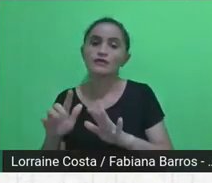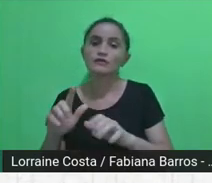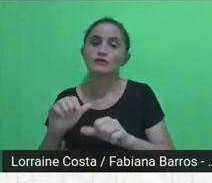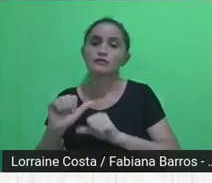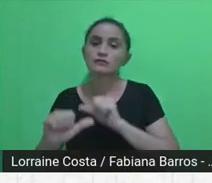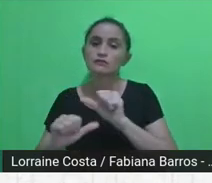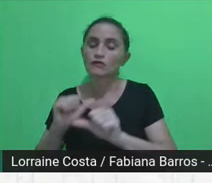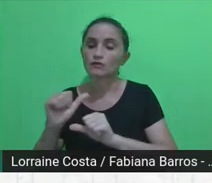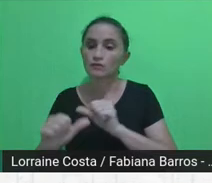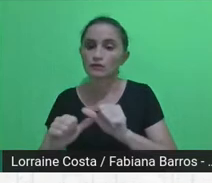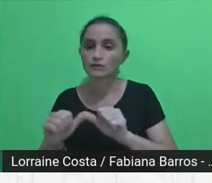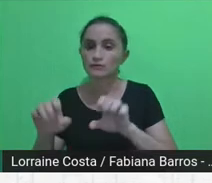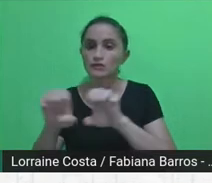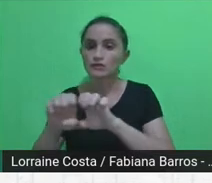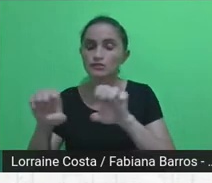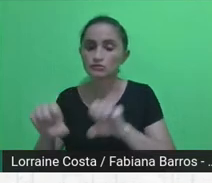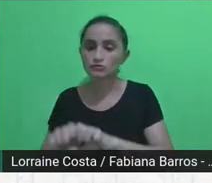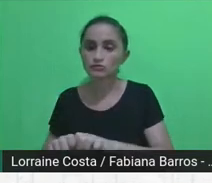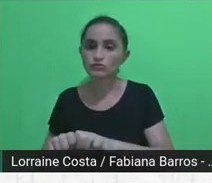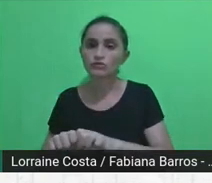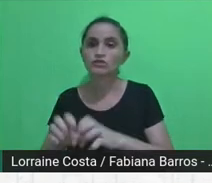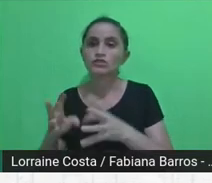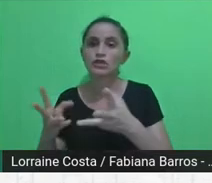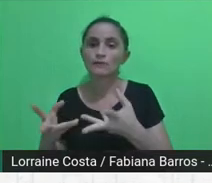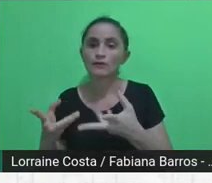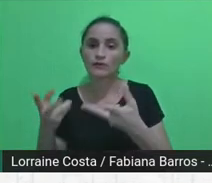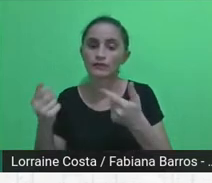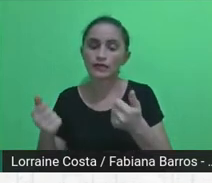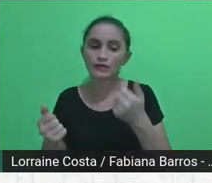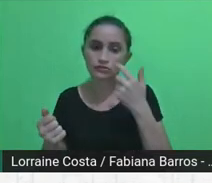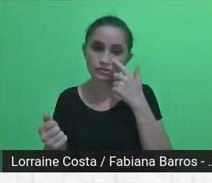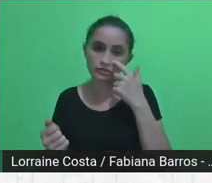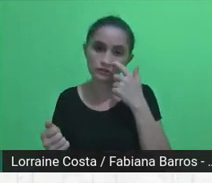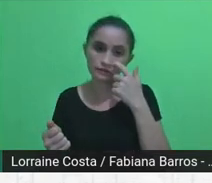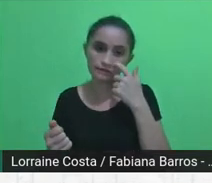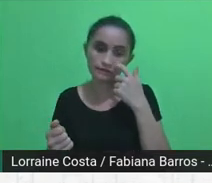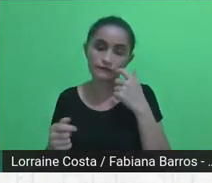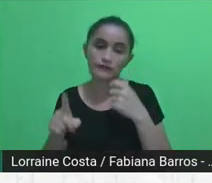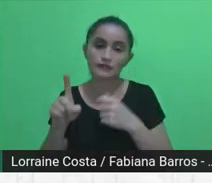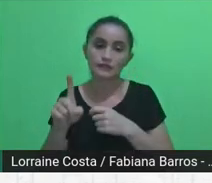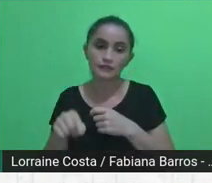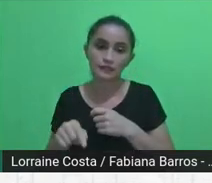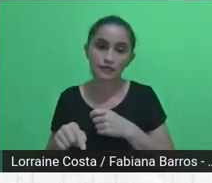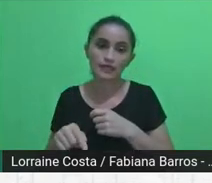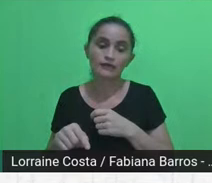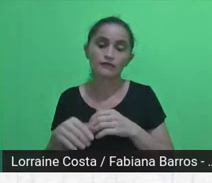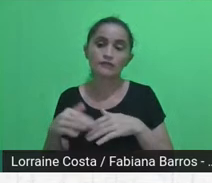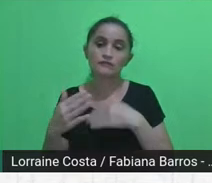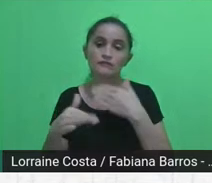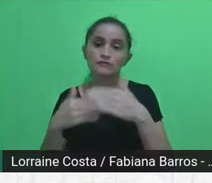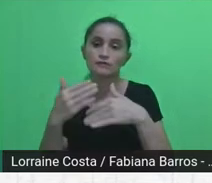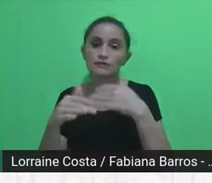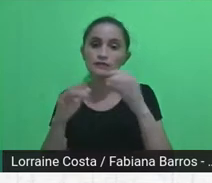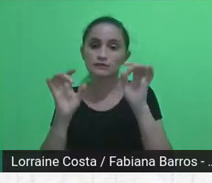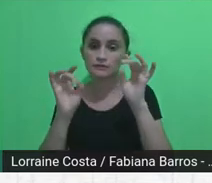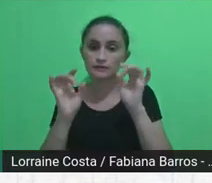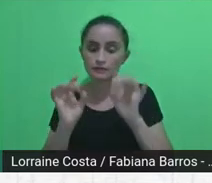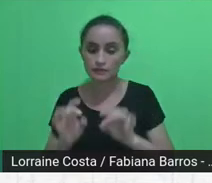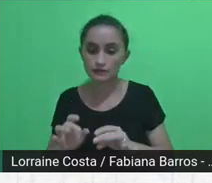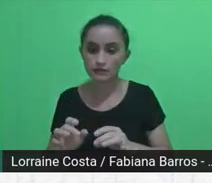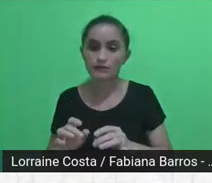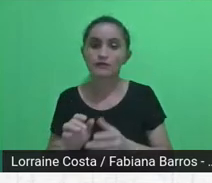dessa, dessa, da construção inicial da especialização, a construção inicial da especialização,